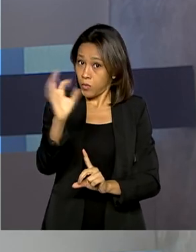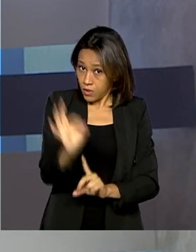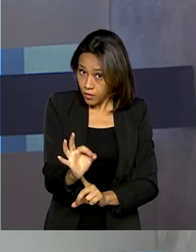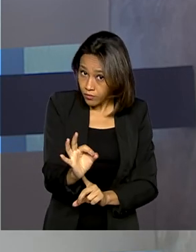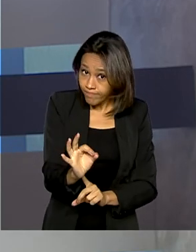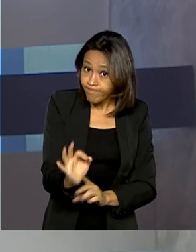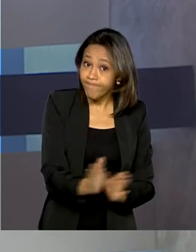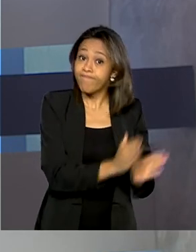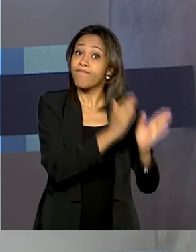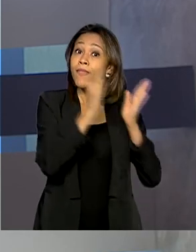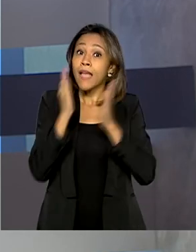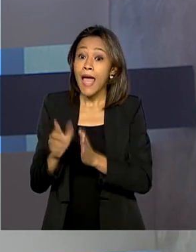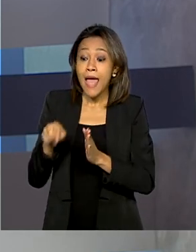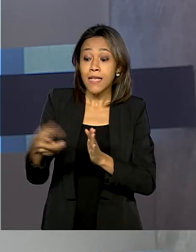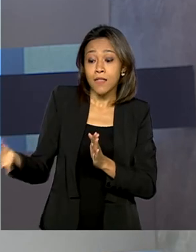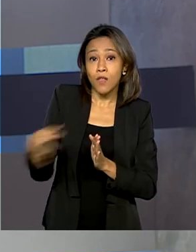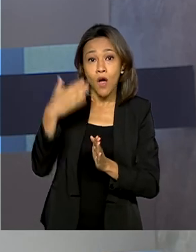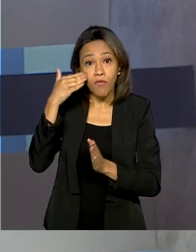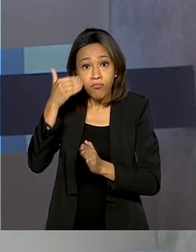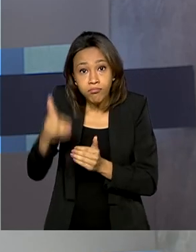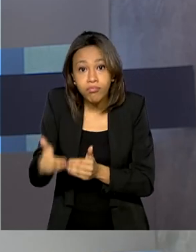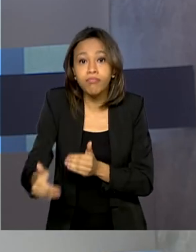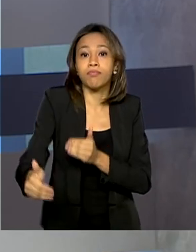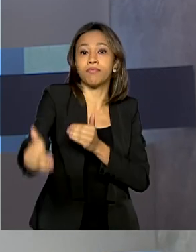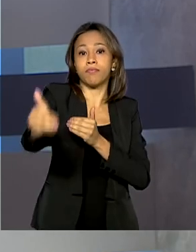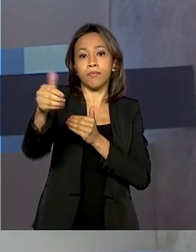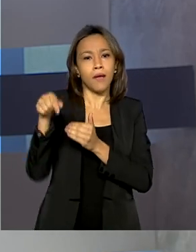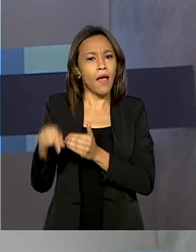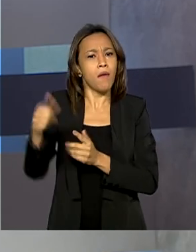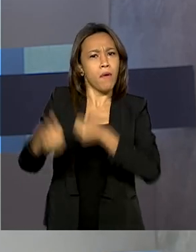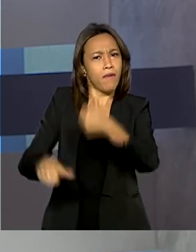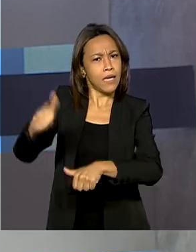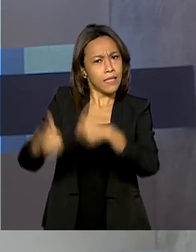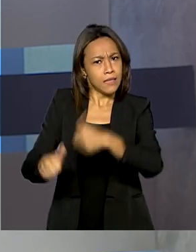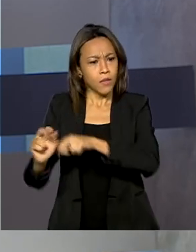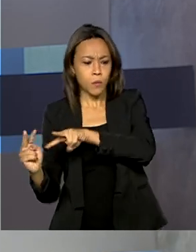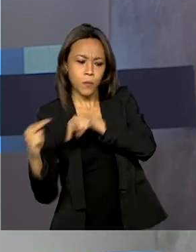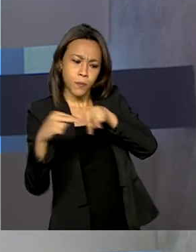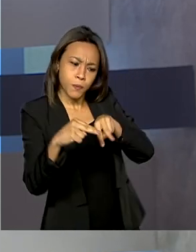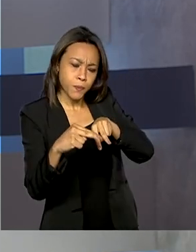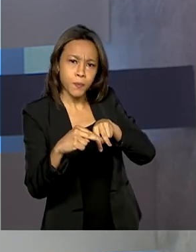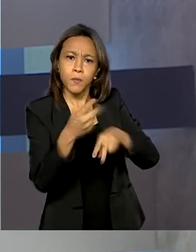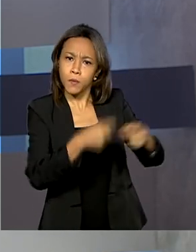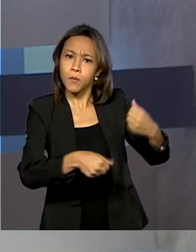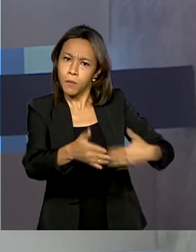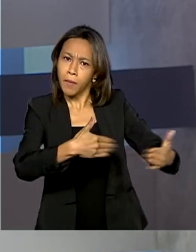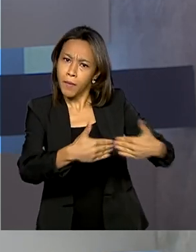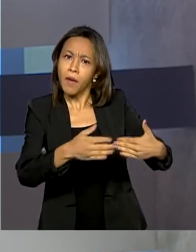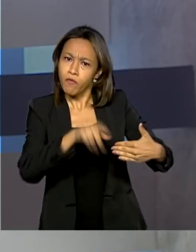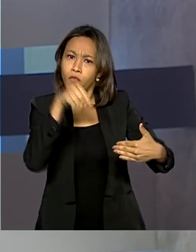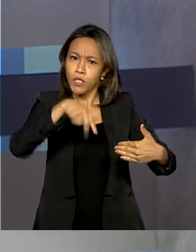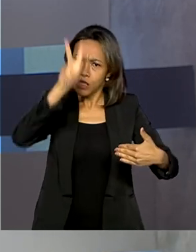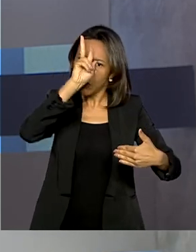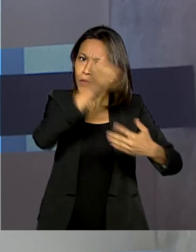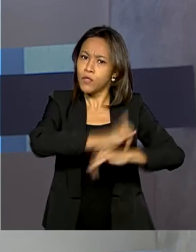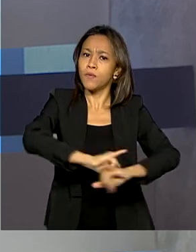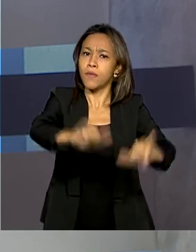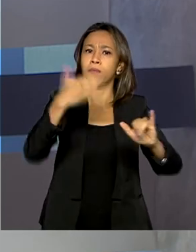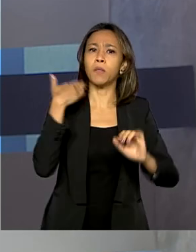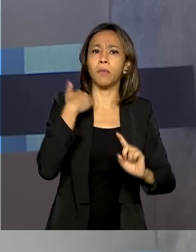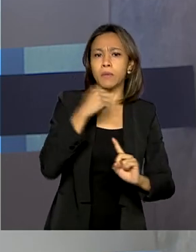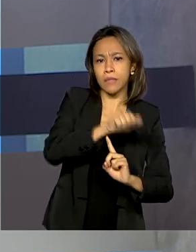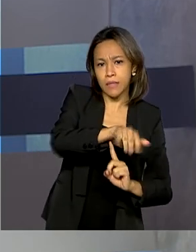Essa nova previsão do FMI está próxima à avaliação do mercado, divulgada também nesta segunda-feira pelo Banco Central.